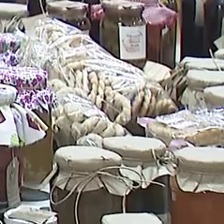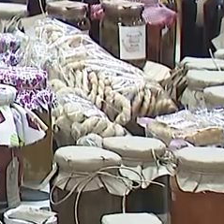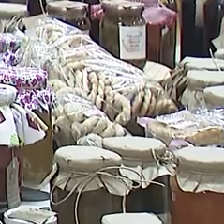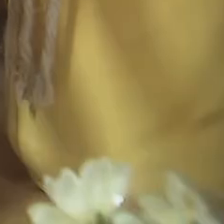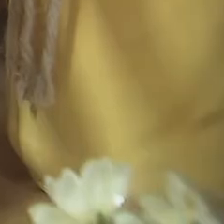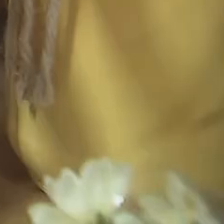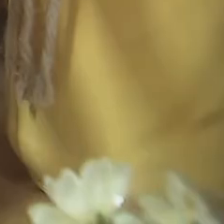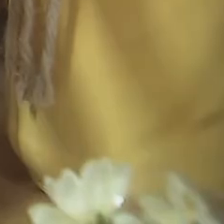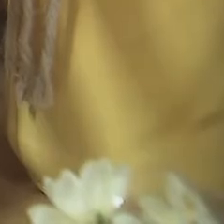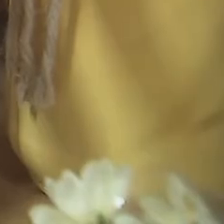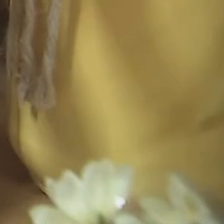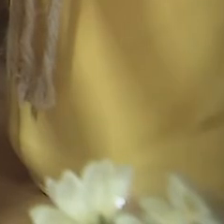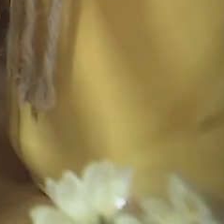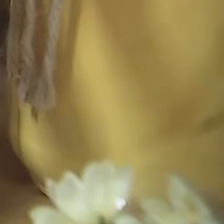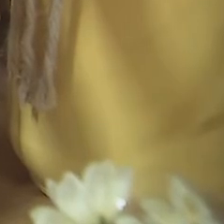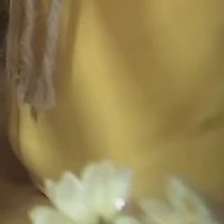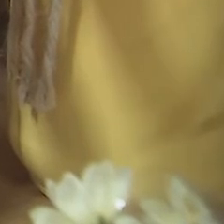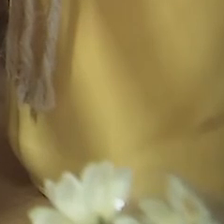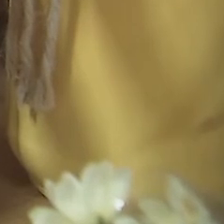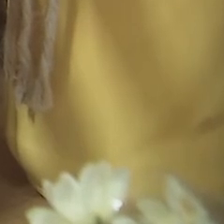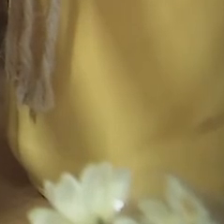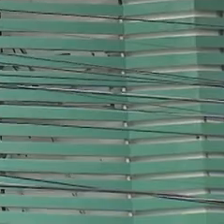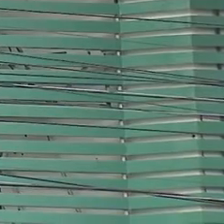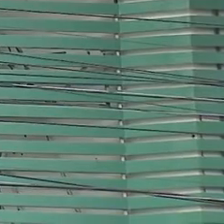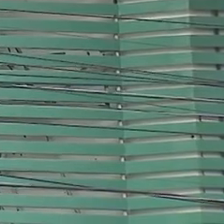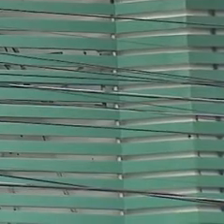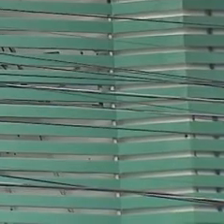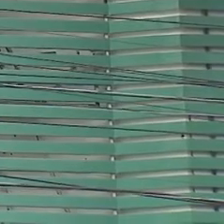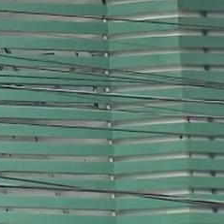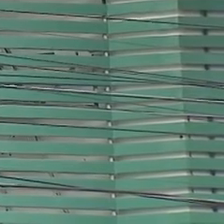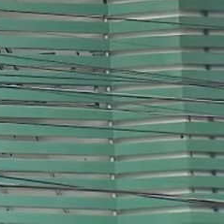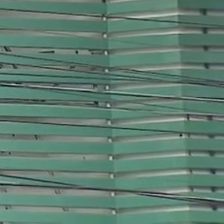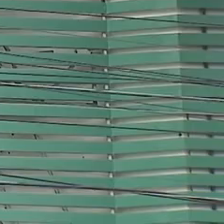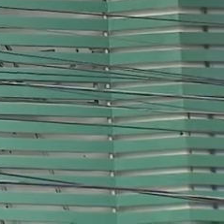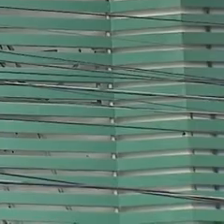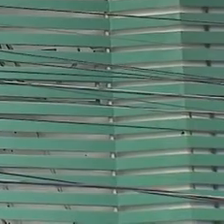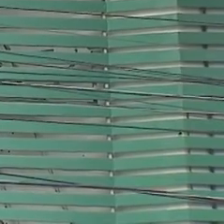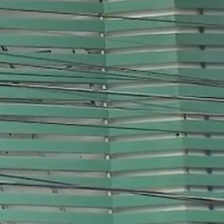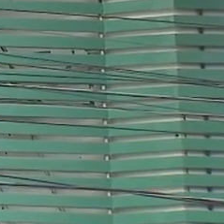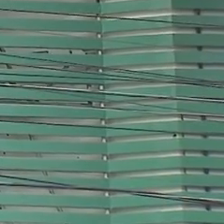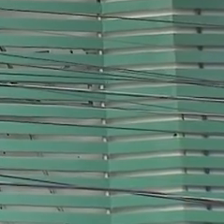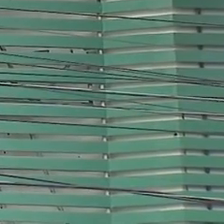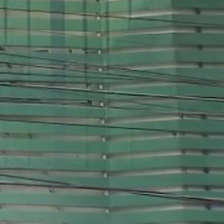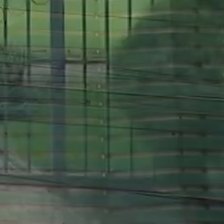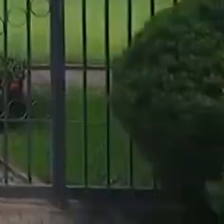tenho